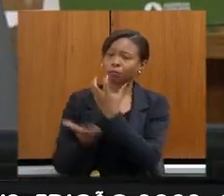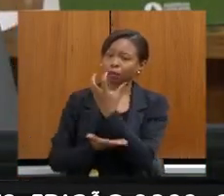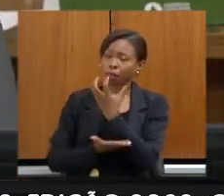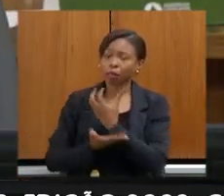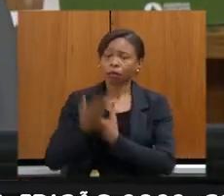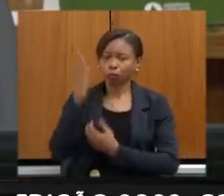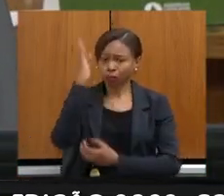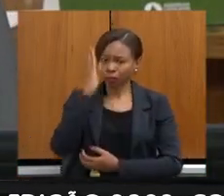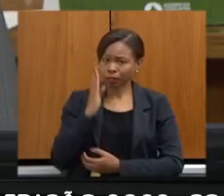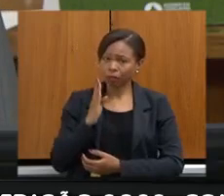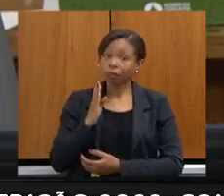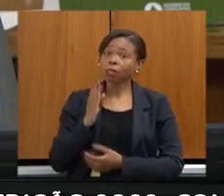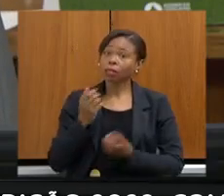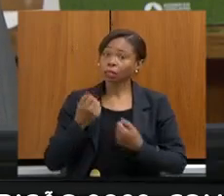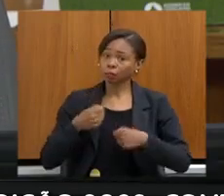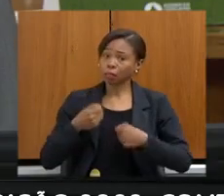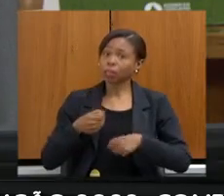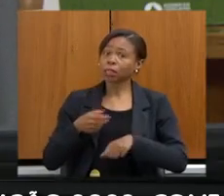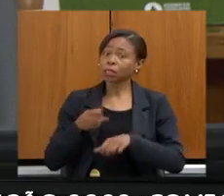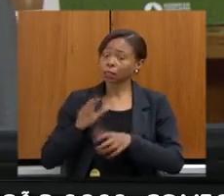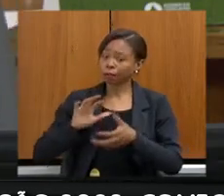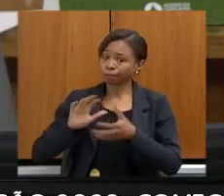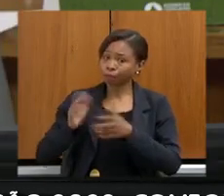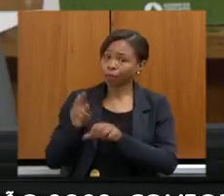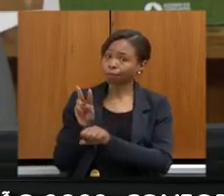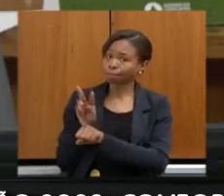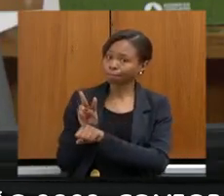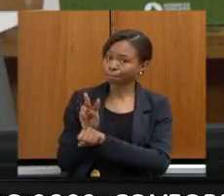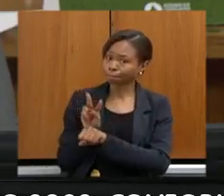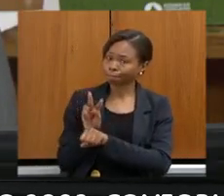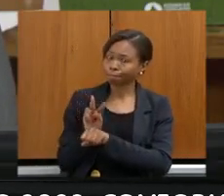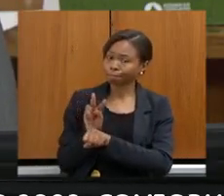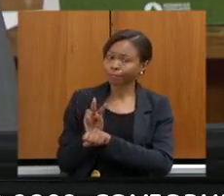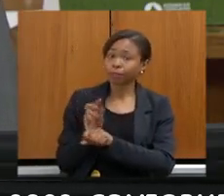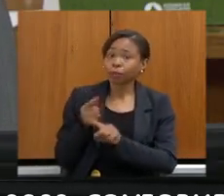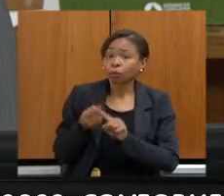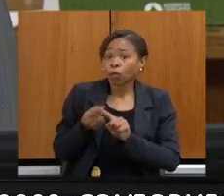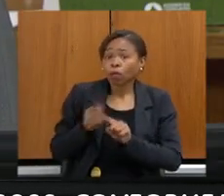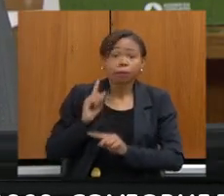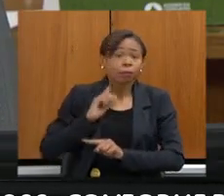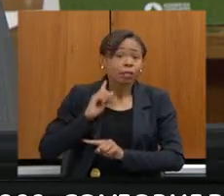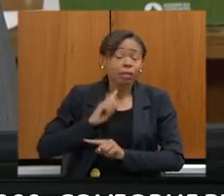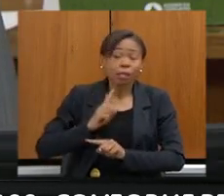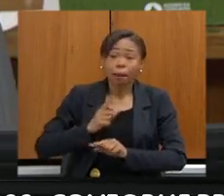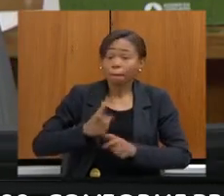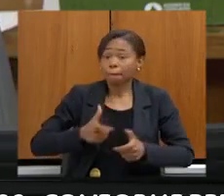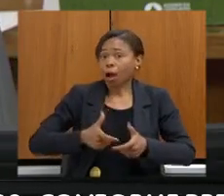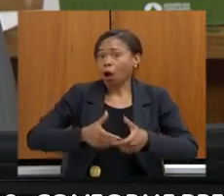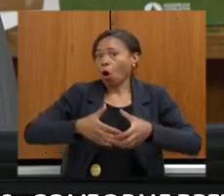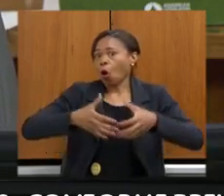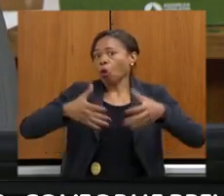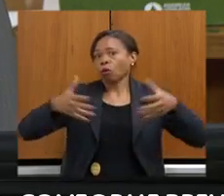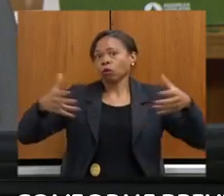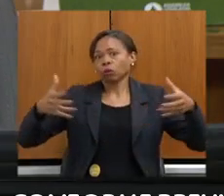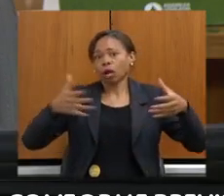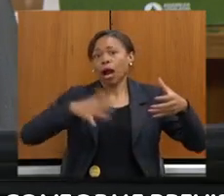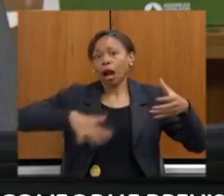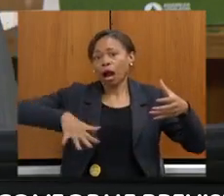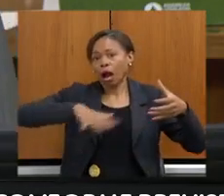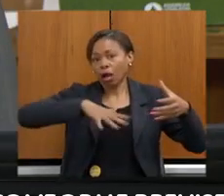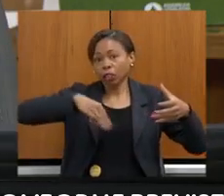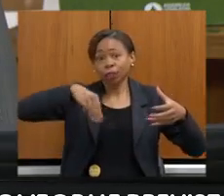manter a preservação do bioma como é no Estado, o Estado que tem maior área de Matatlântica remanescente em todo o Brasil.